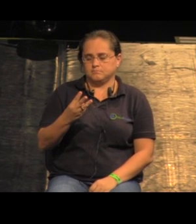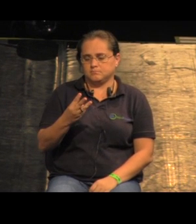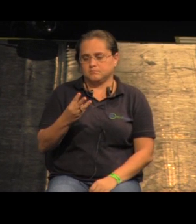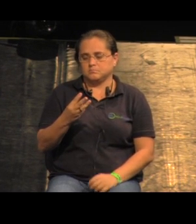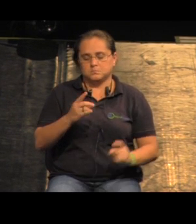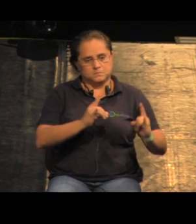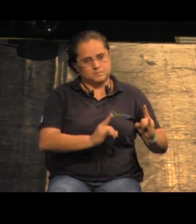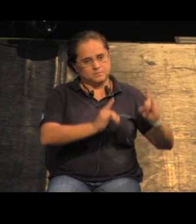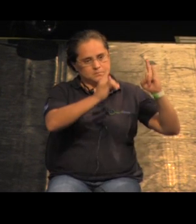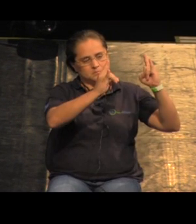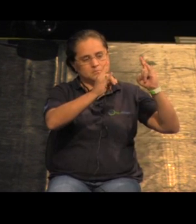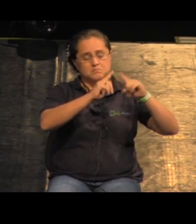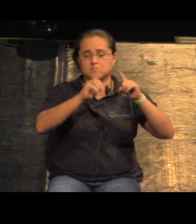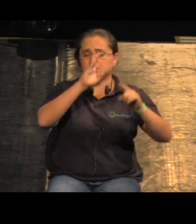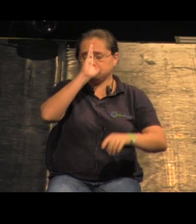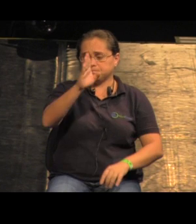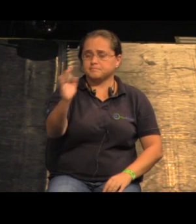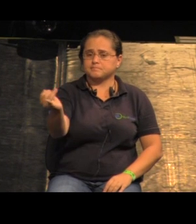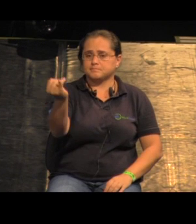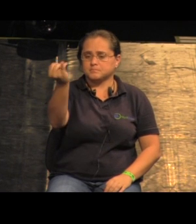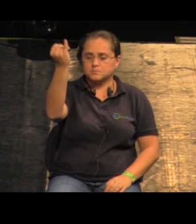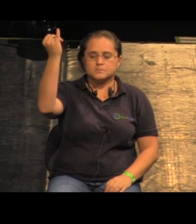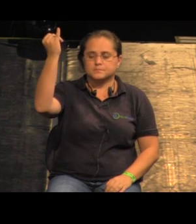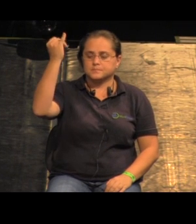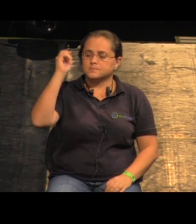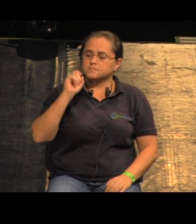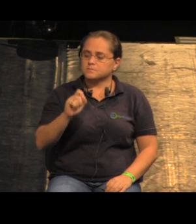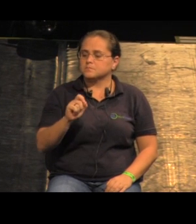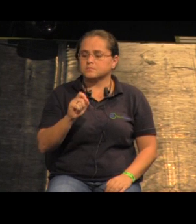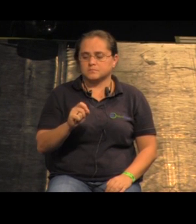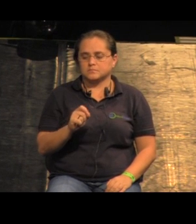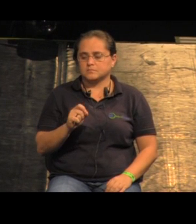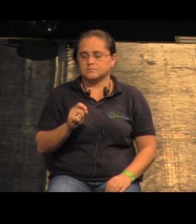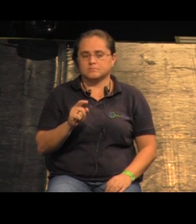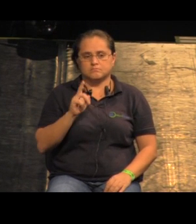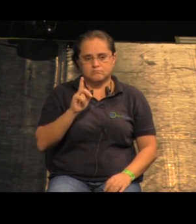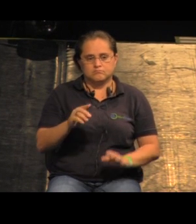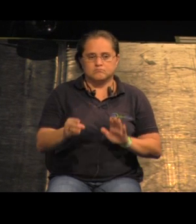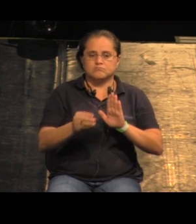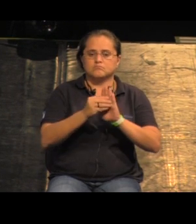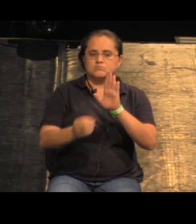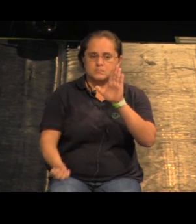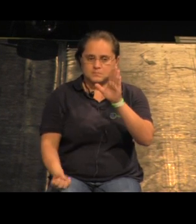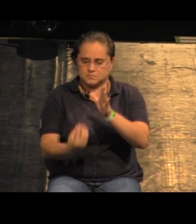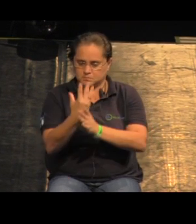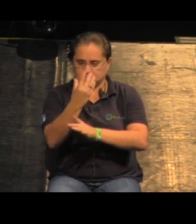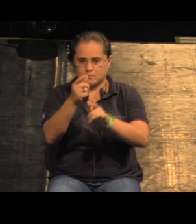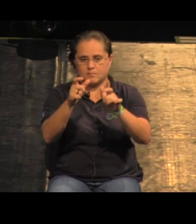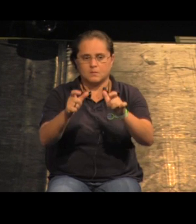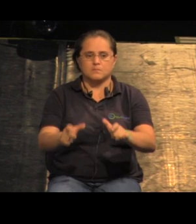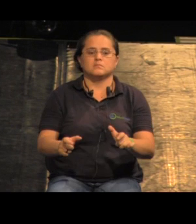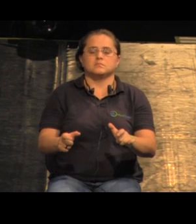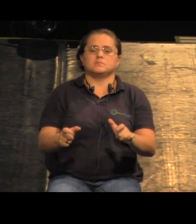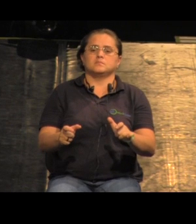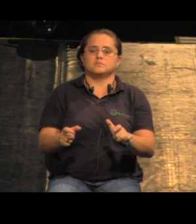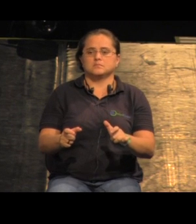o prédio está colocado aí, mas o mais importante dele é essa inserção, a implantação, que é aí que está a criação do lugar, ou a